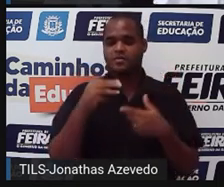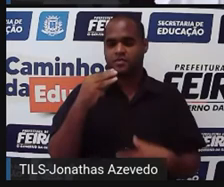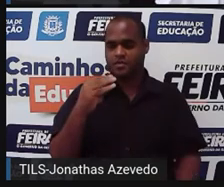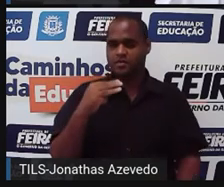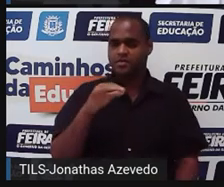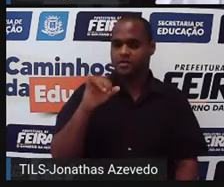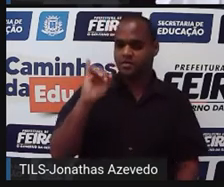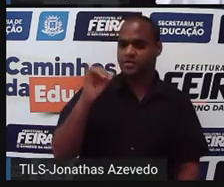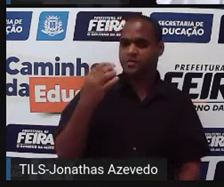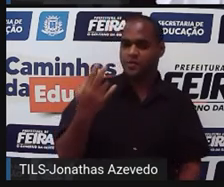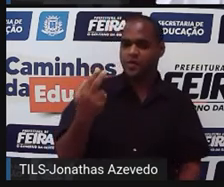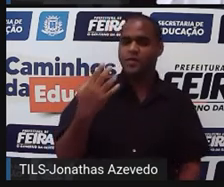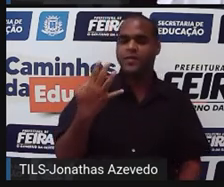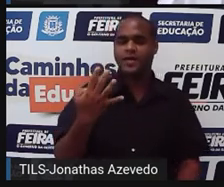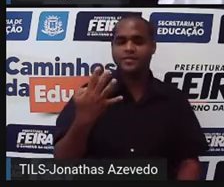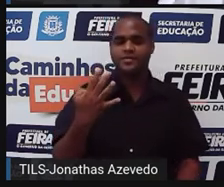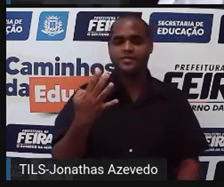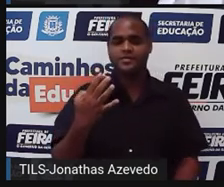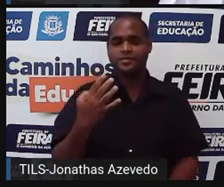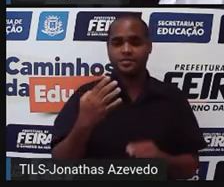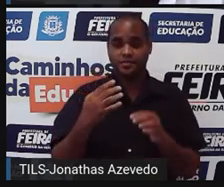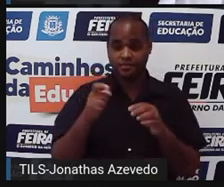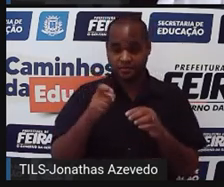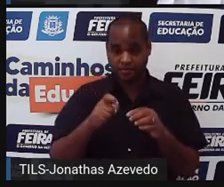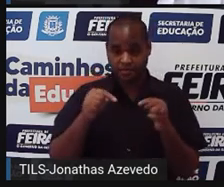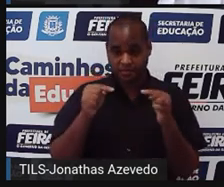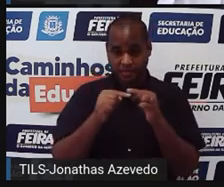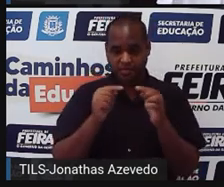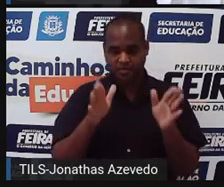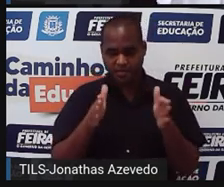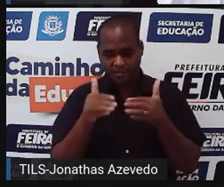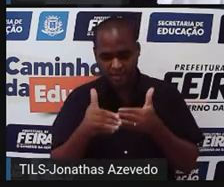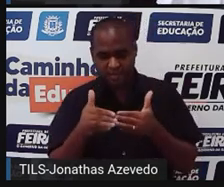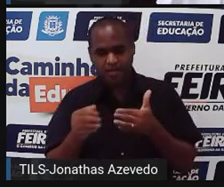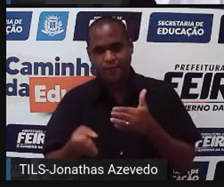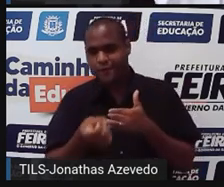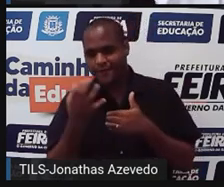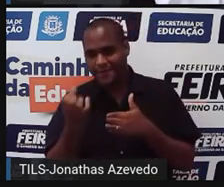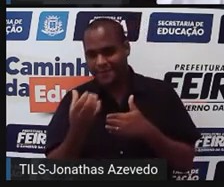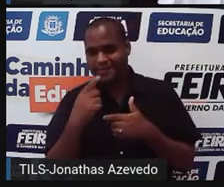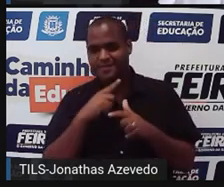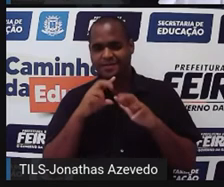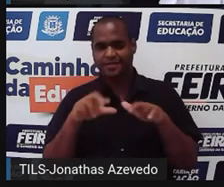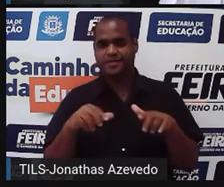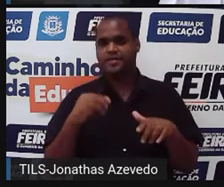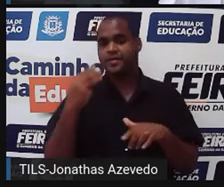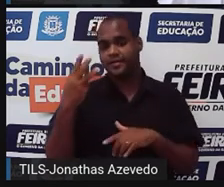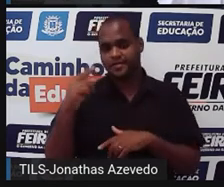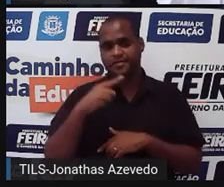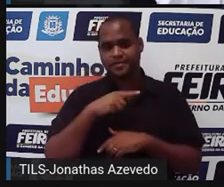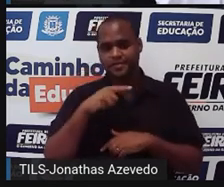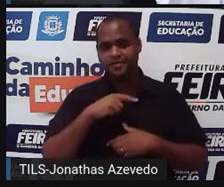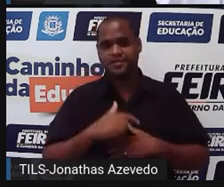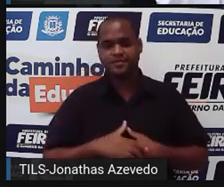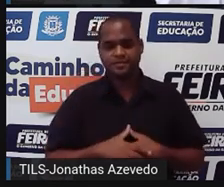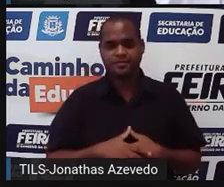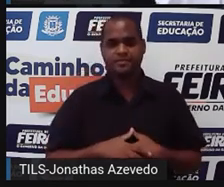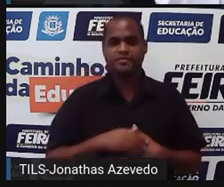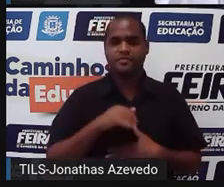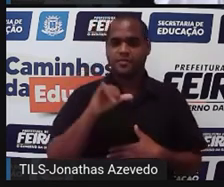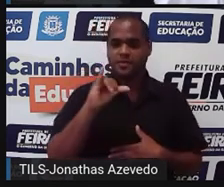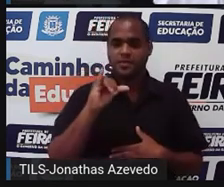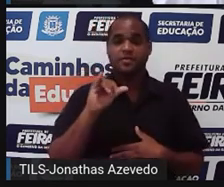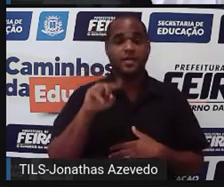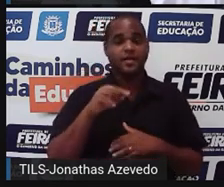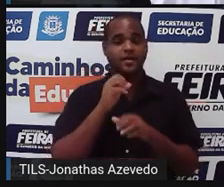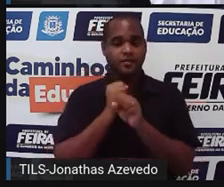y igual a 4. x é a quantidade de cubos, ou seja, vai ser 3 cubos, y é